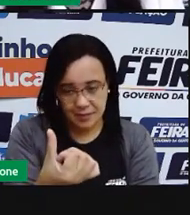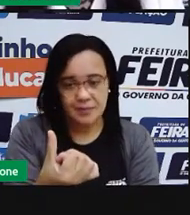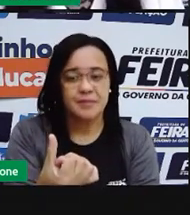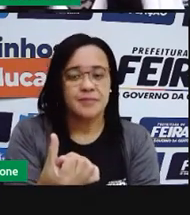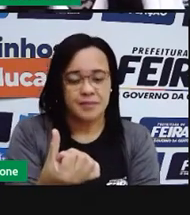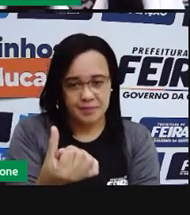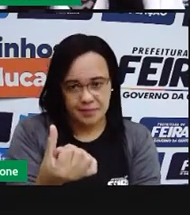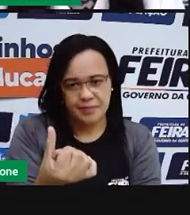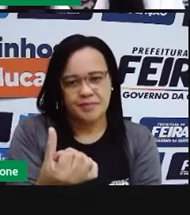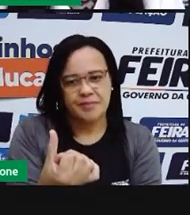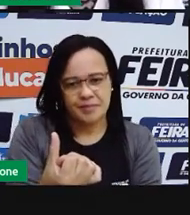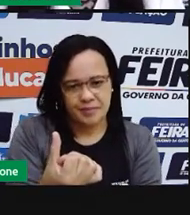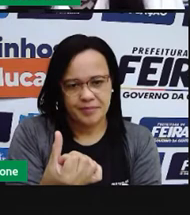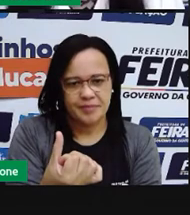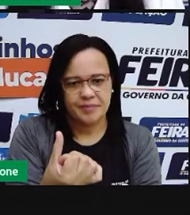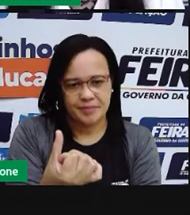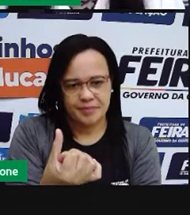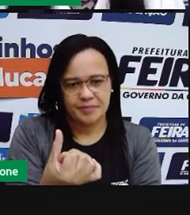litros de água.